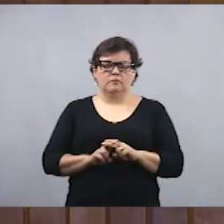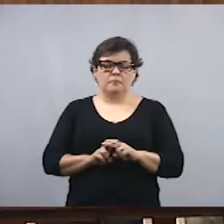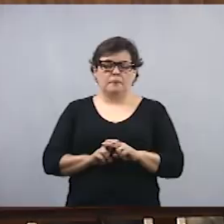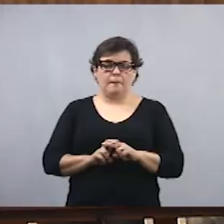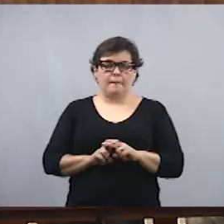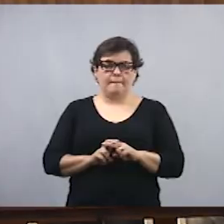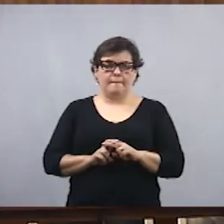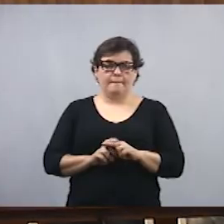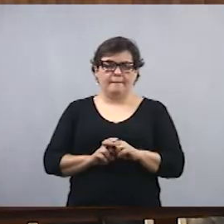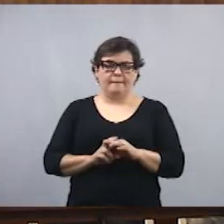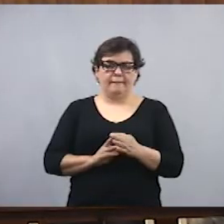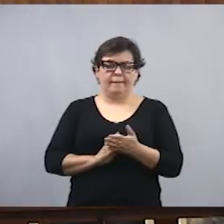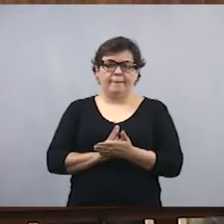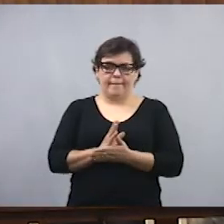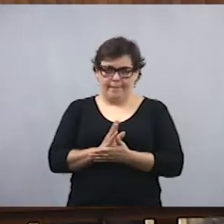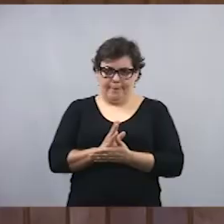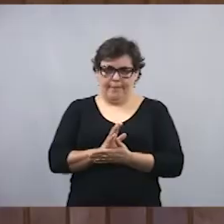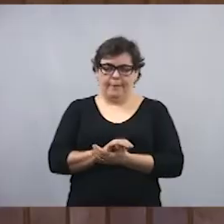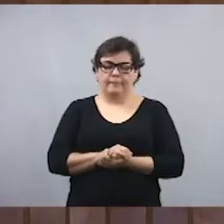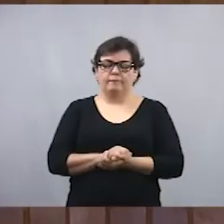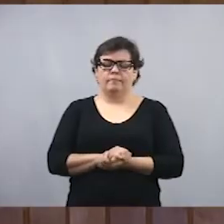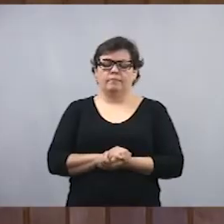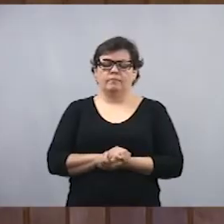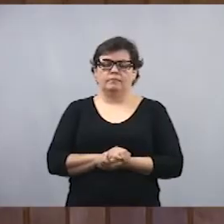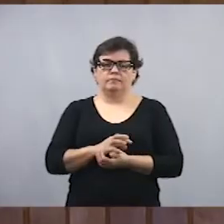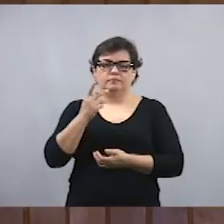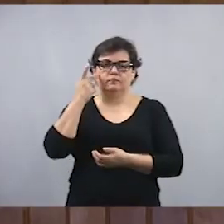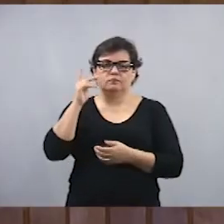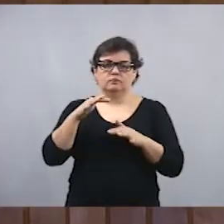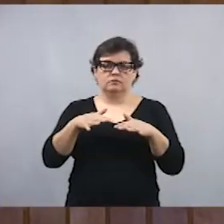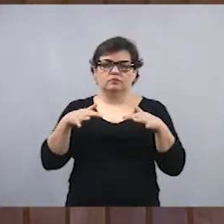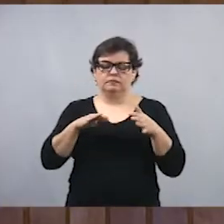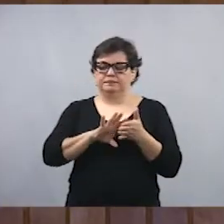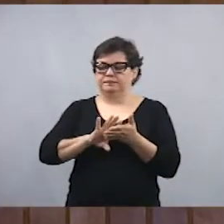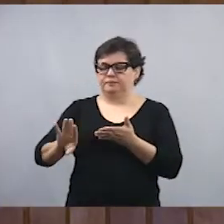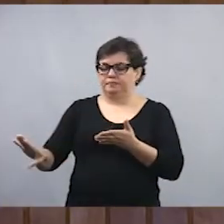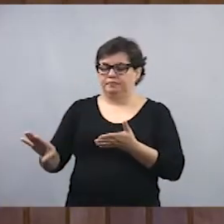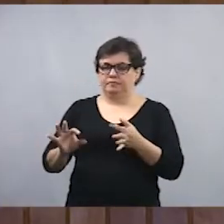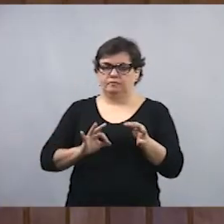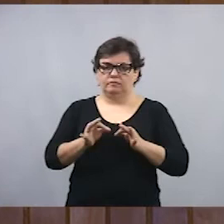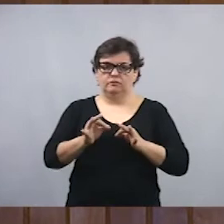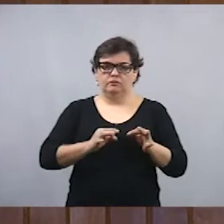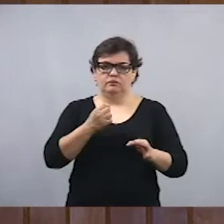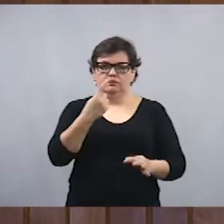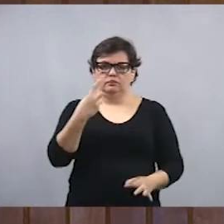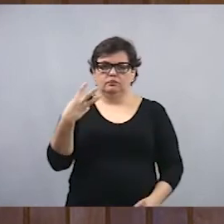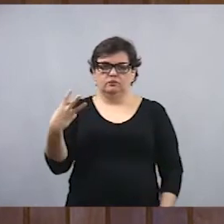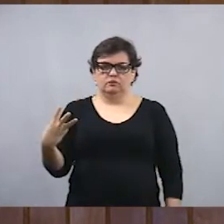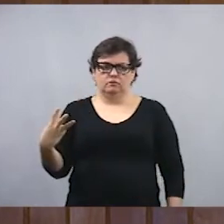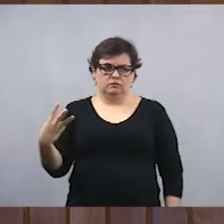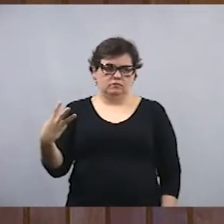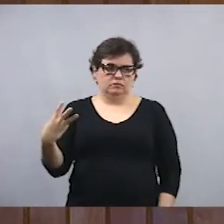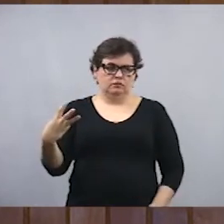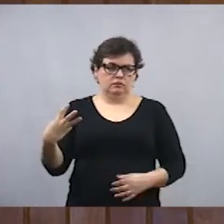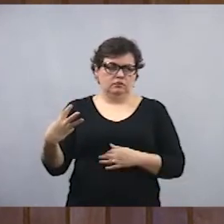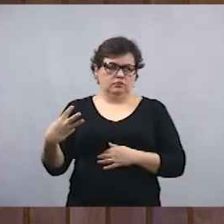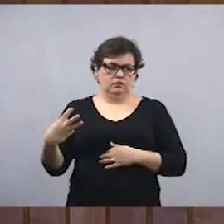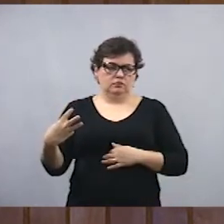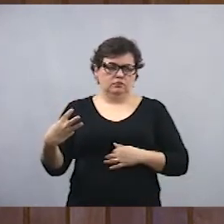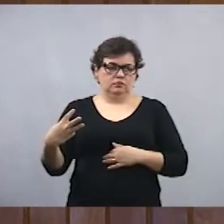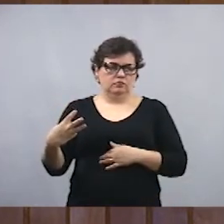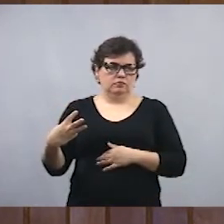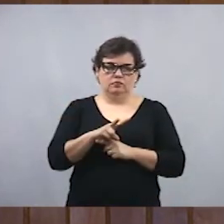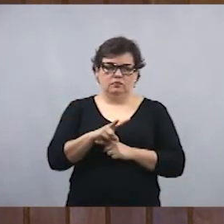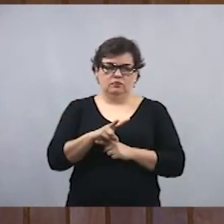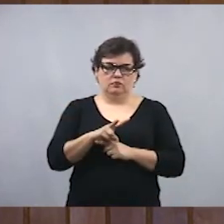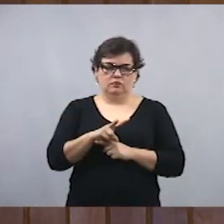encontram. E assim será feito. Aprovado pelo plenário, será retirado o projeto que cria cargos em